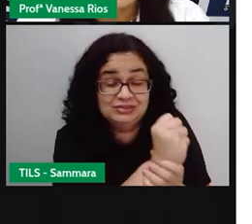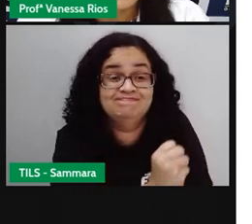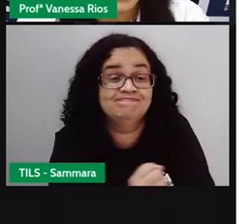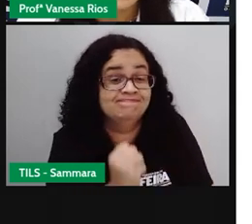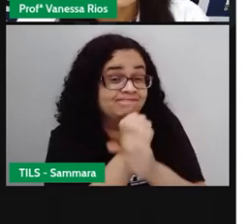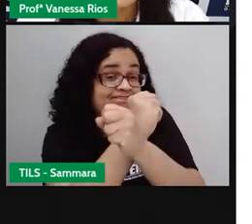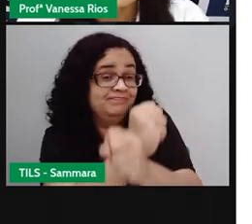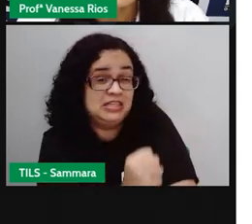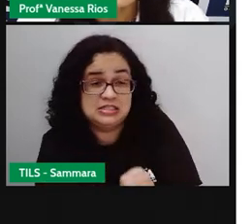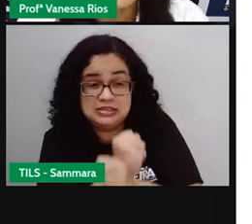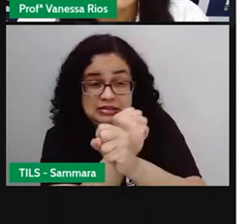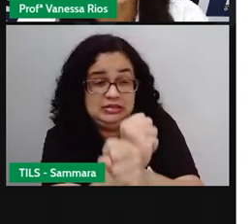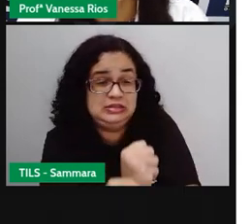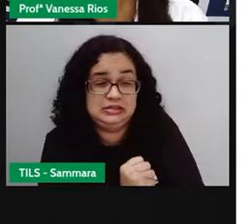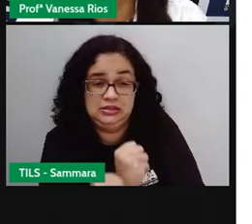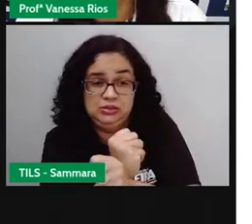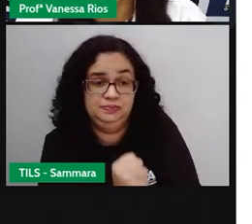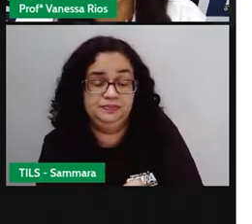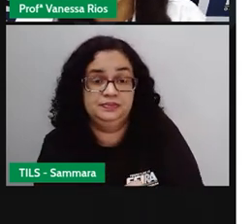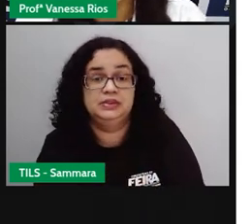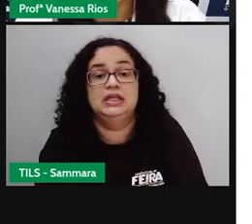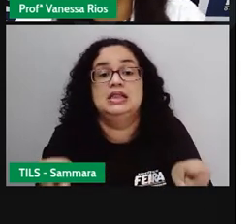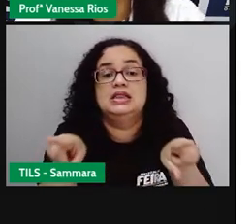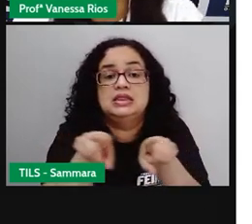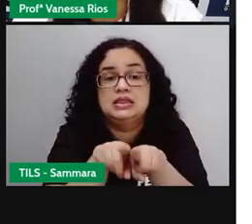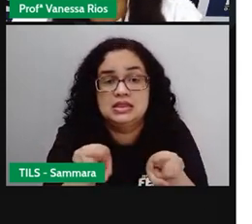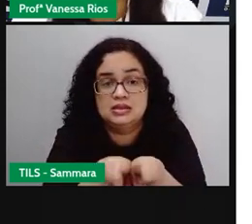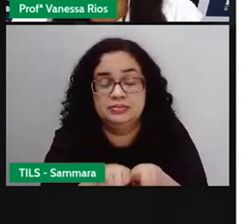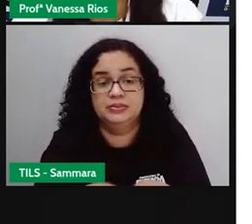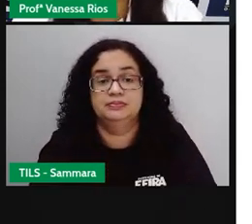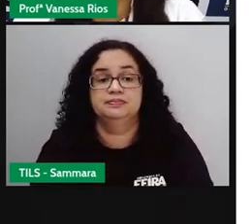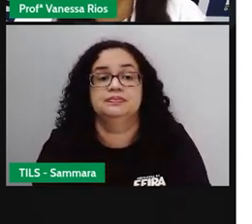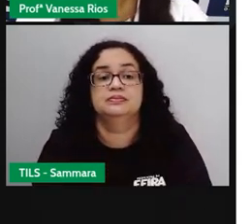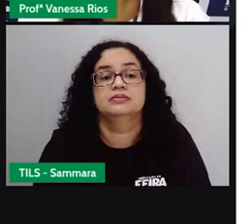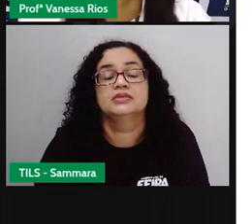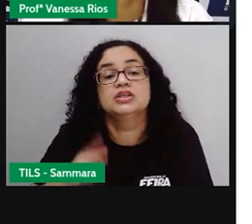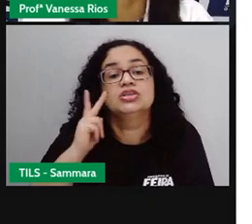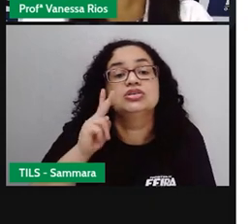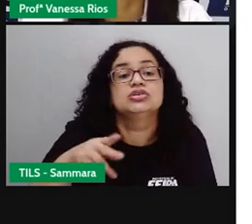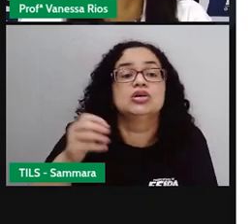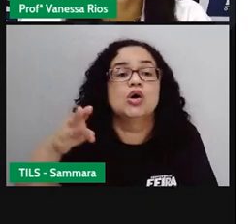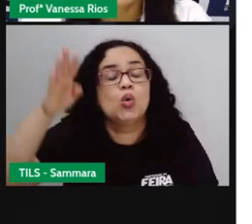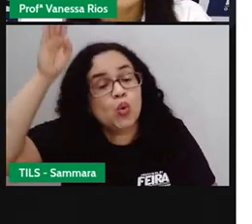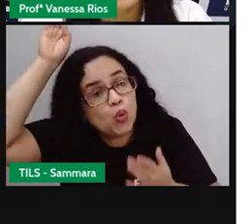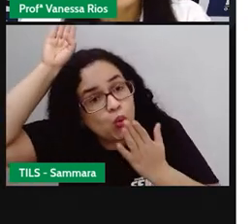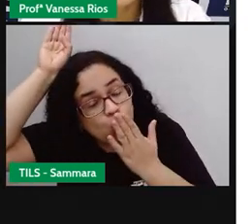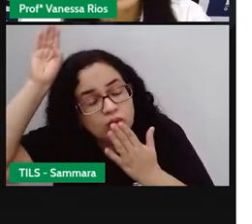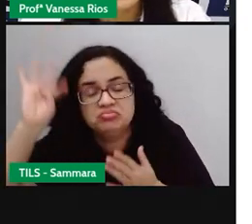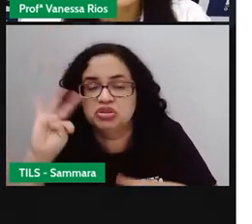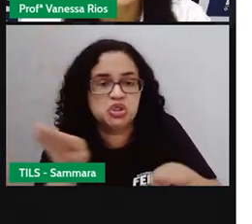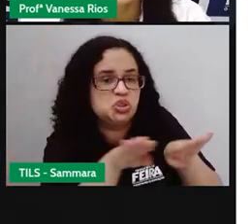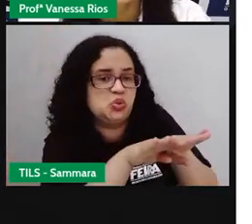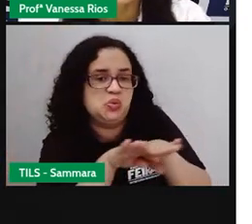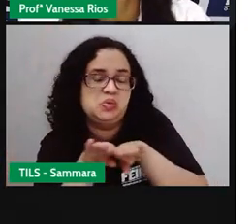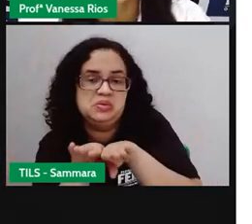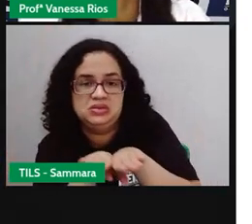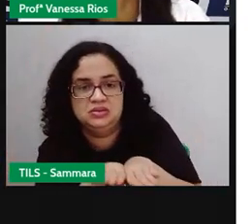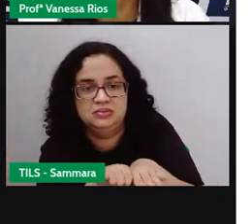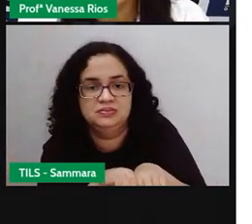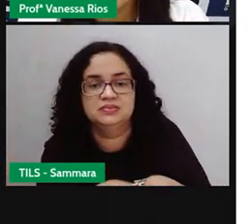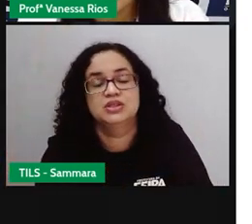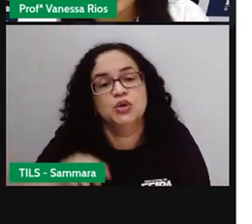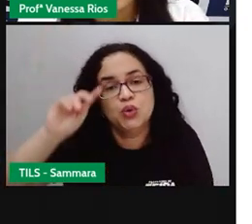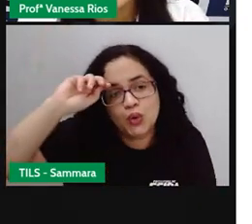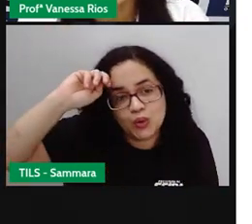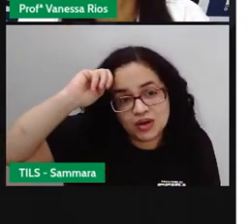escravizados. E assim também, como a gente já falou que os índios não são todos iguais, os